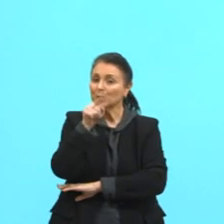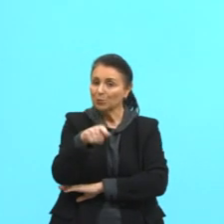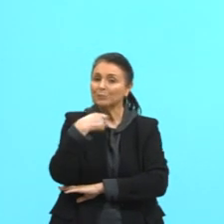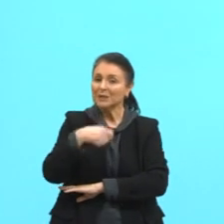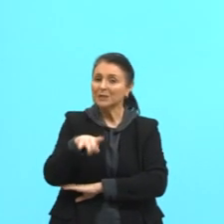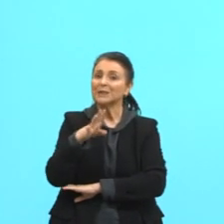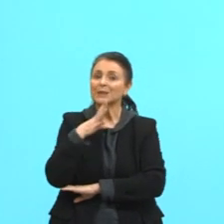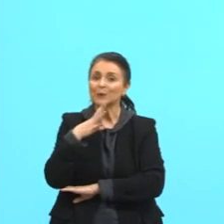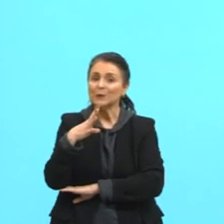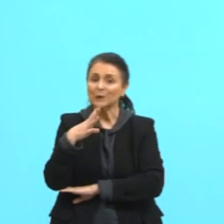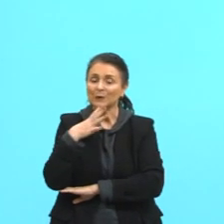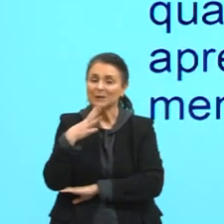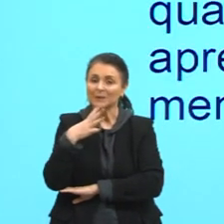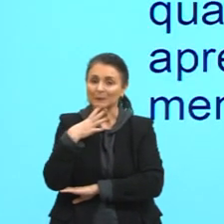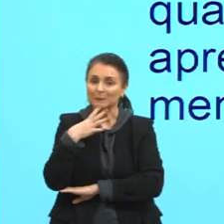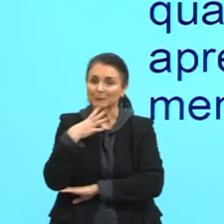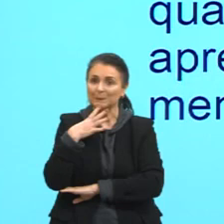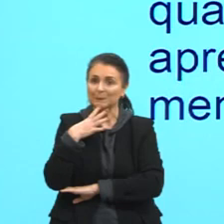nas questões.